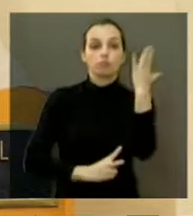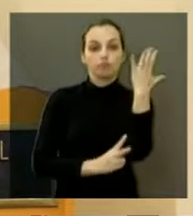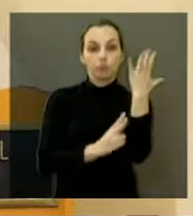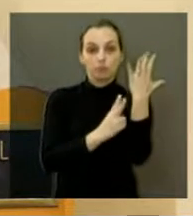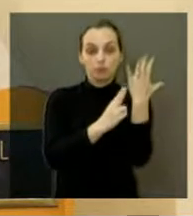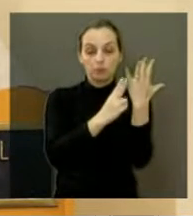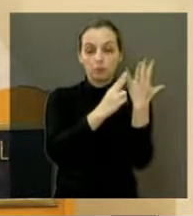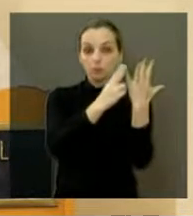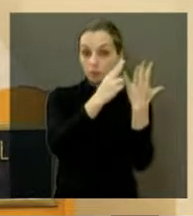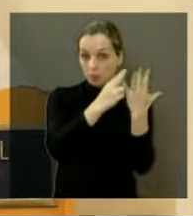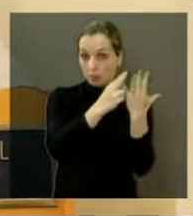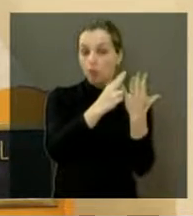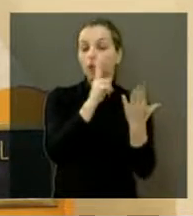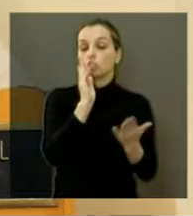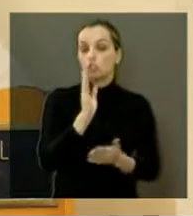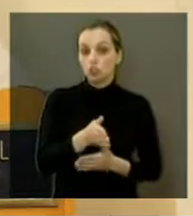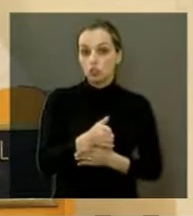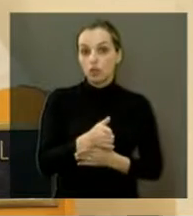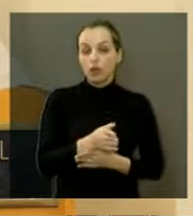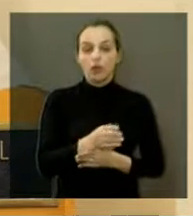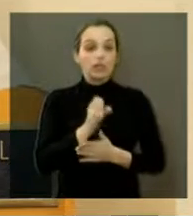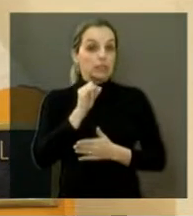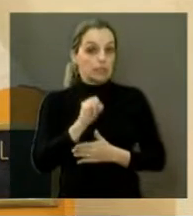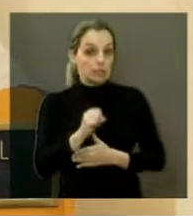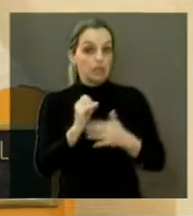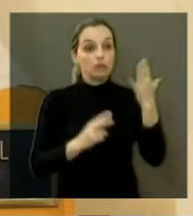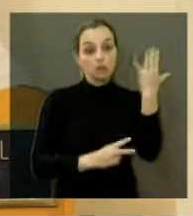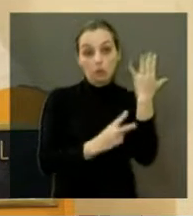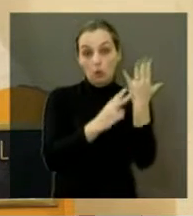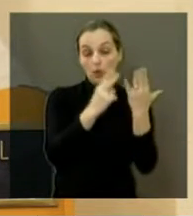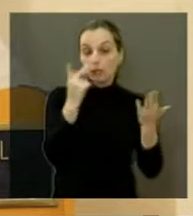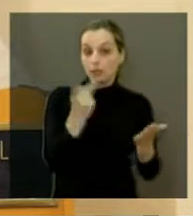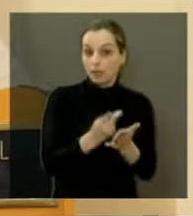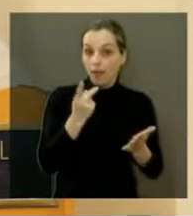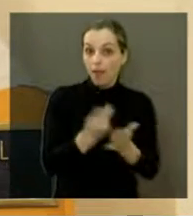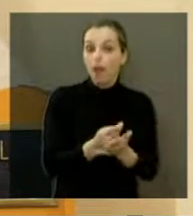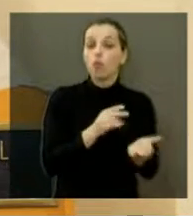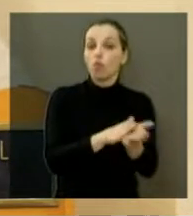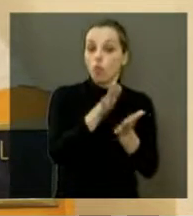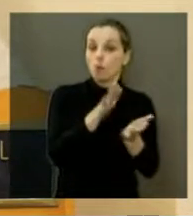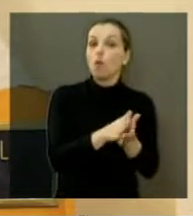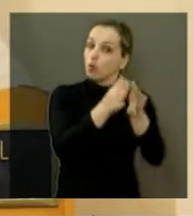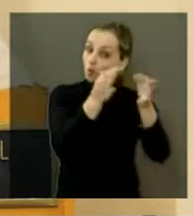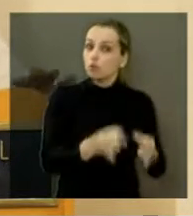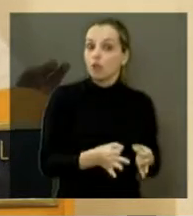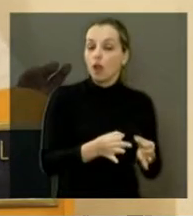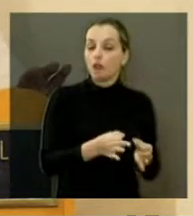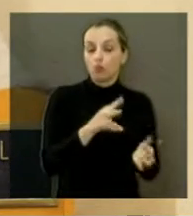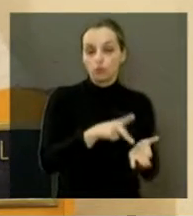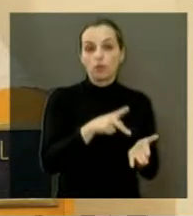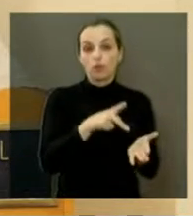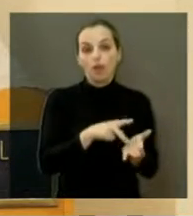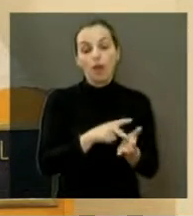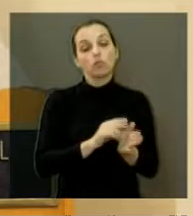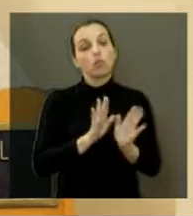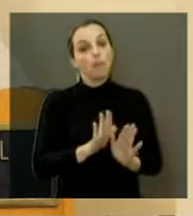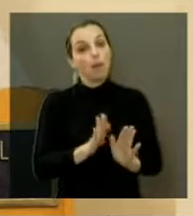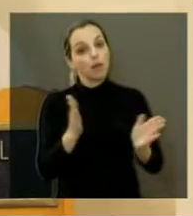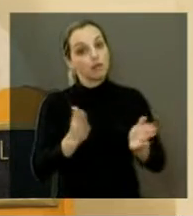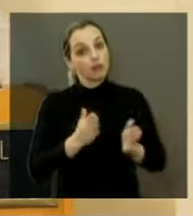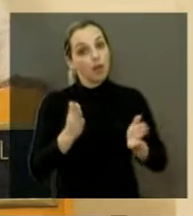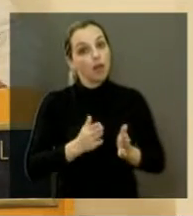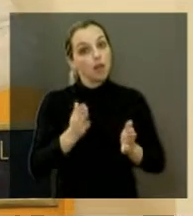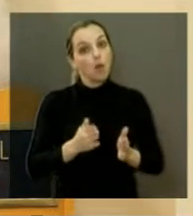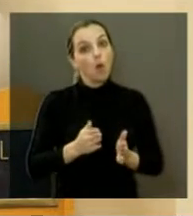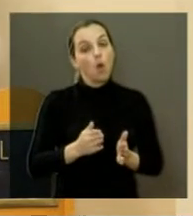Ela prestava esse trabalho. Se você fizesse por conta própria e de forma errada, a multa tinha que ser alta. Então, tudo bem. Agora já não é